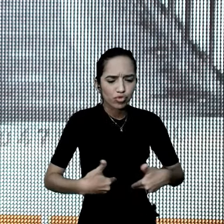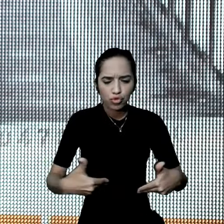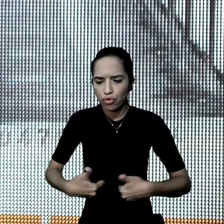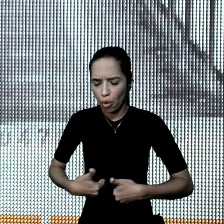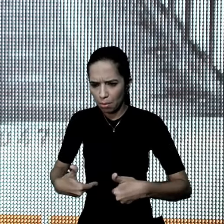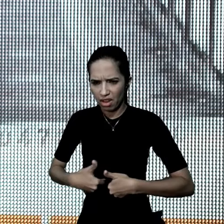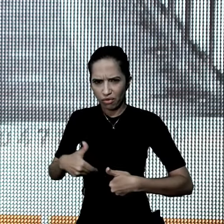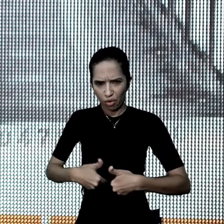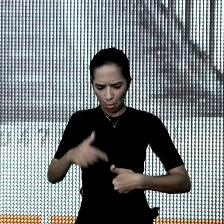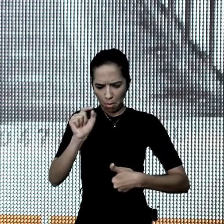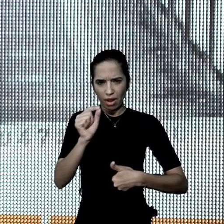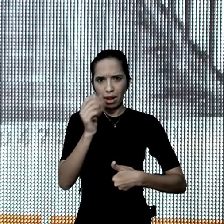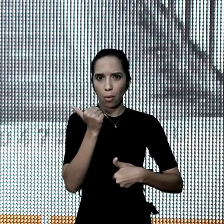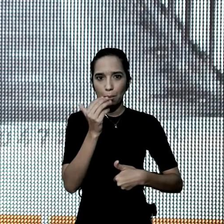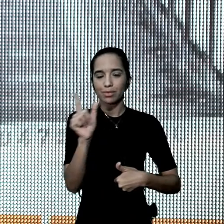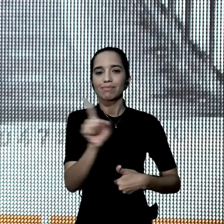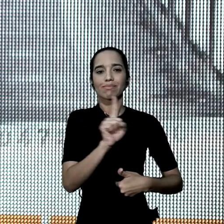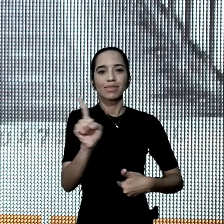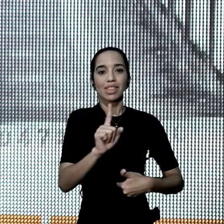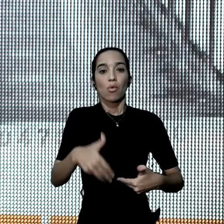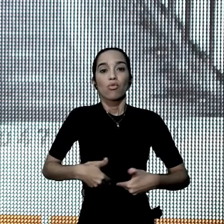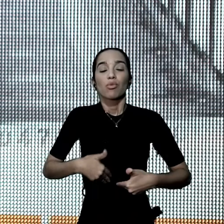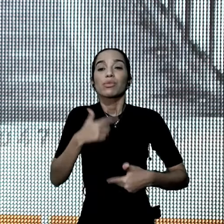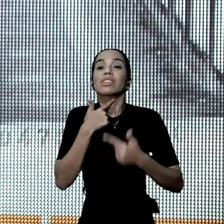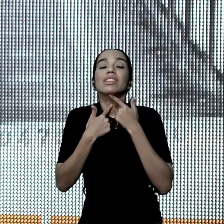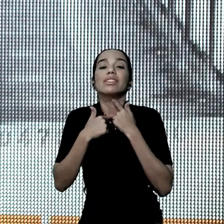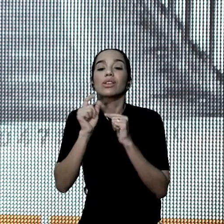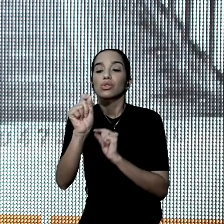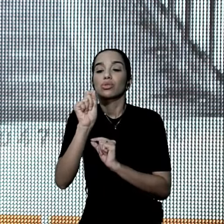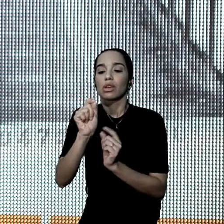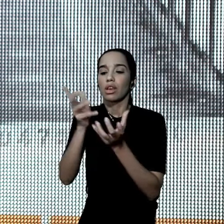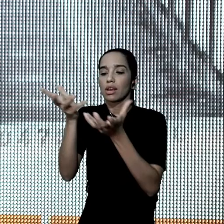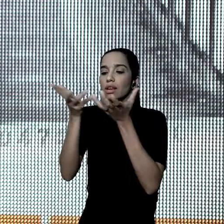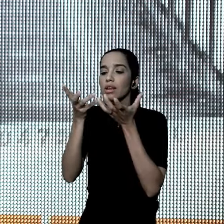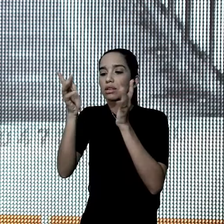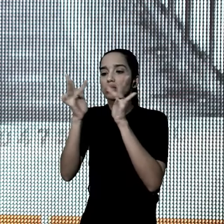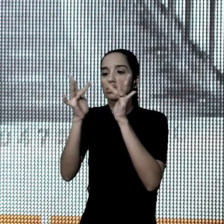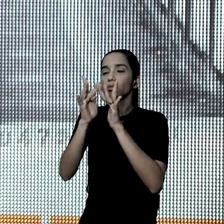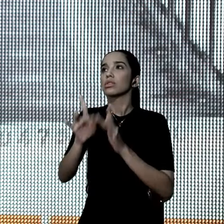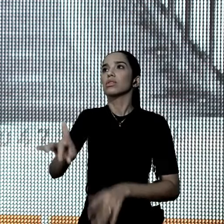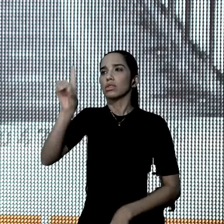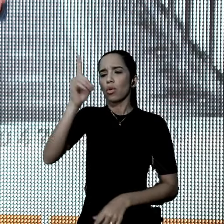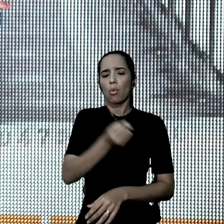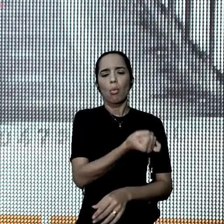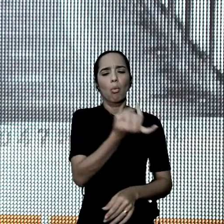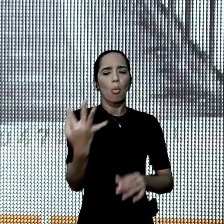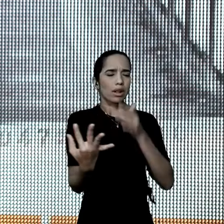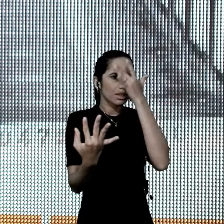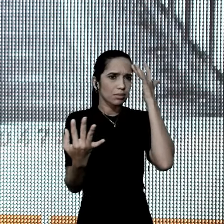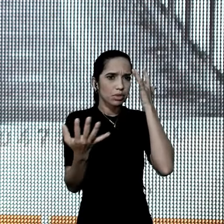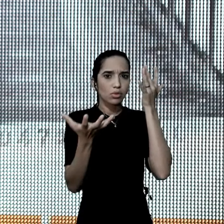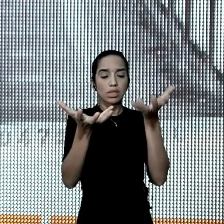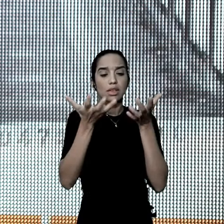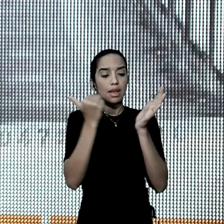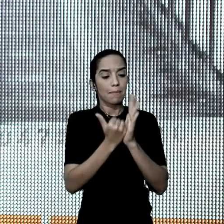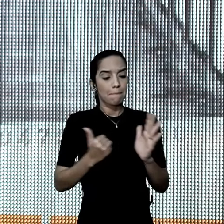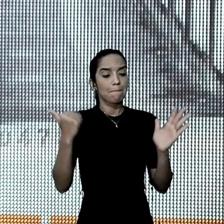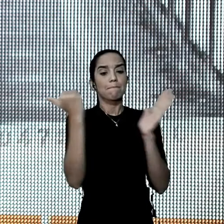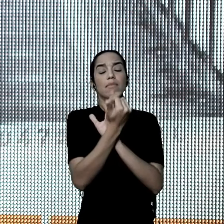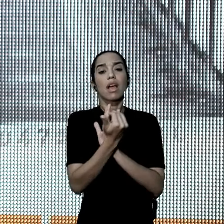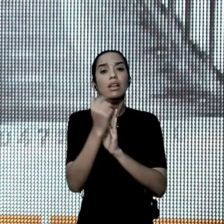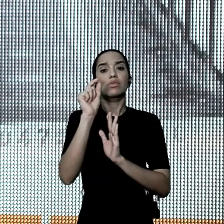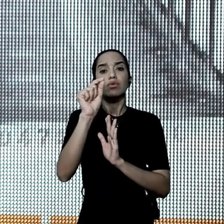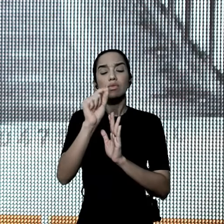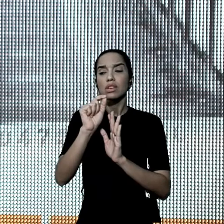pela presença. E nós temos percebido isso, o quanto as pessoas estão carentes de uma palavra de vida, de esperança,